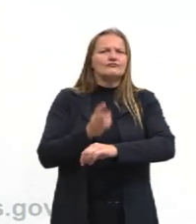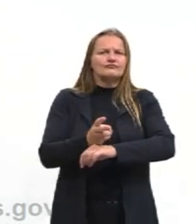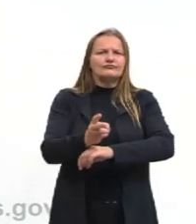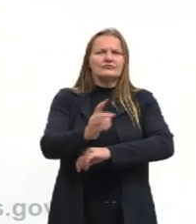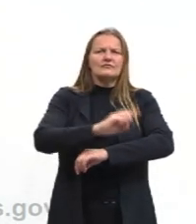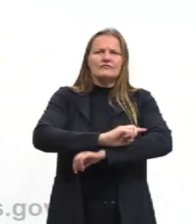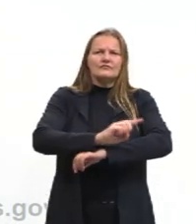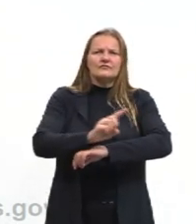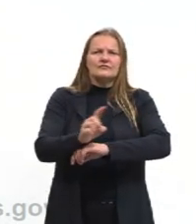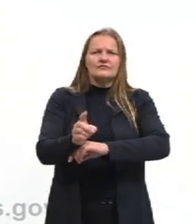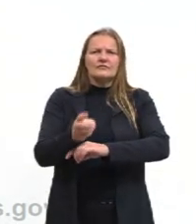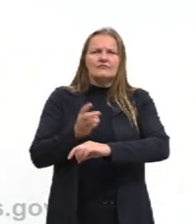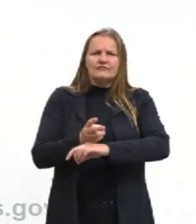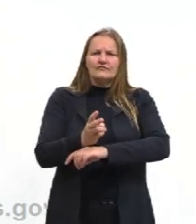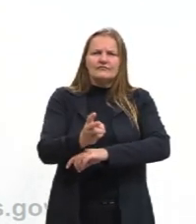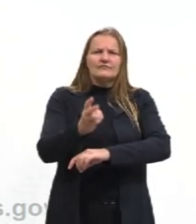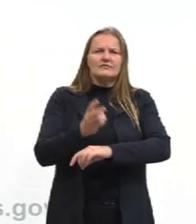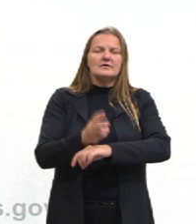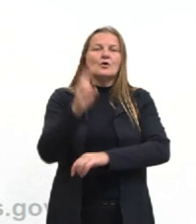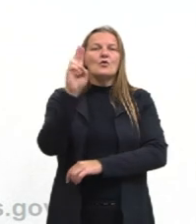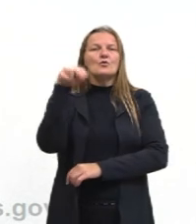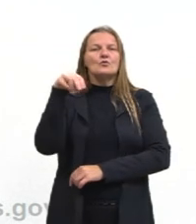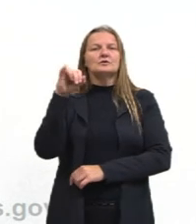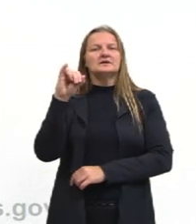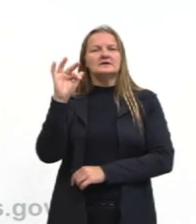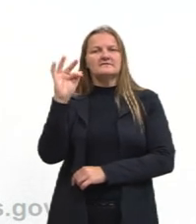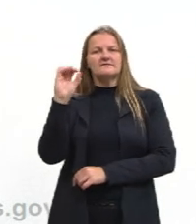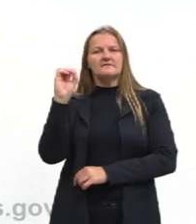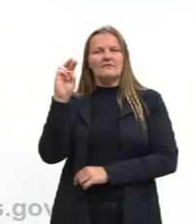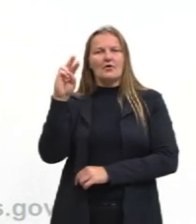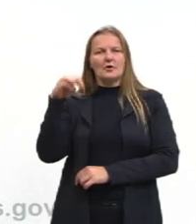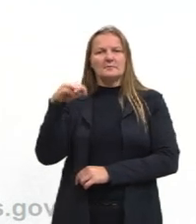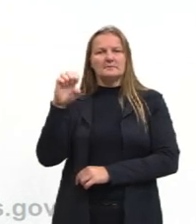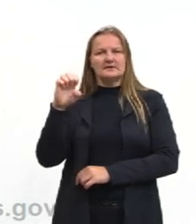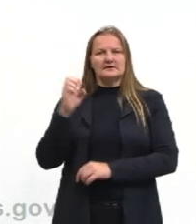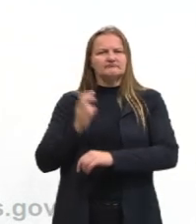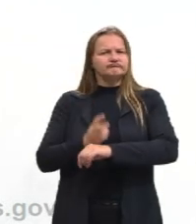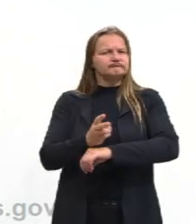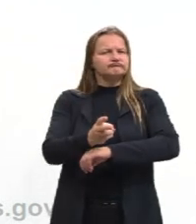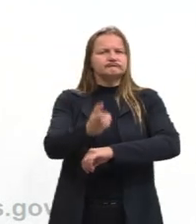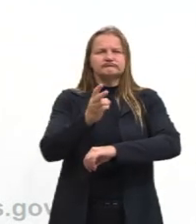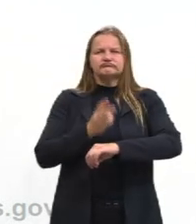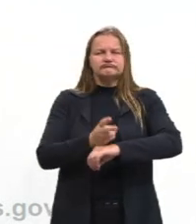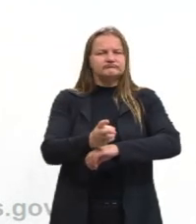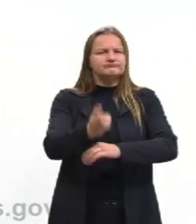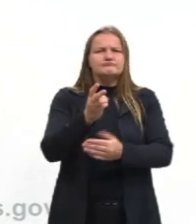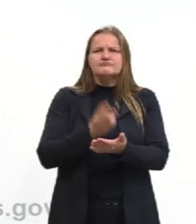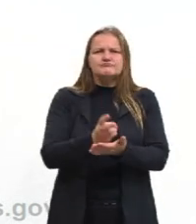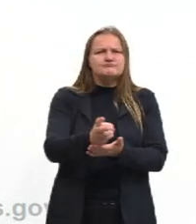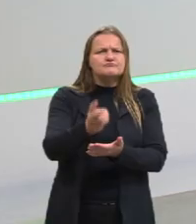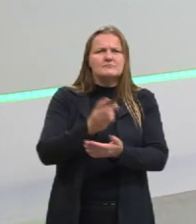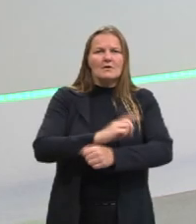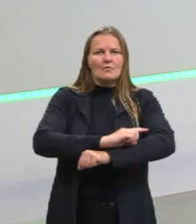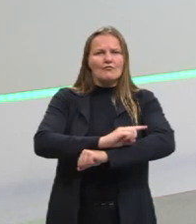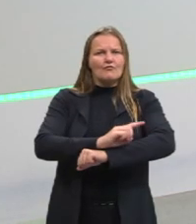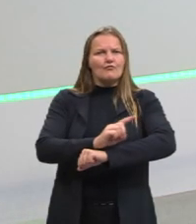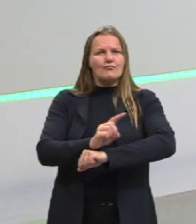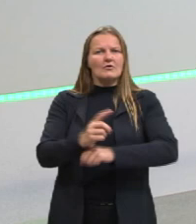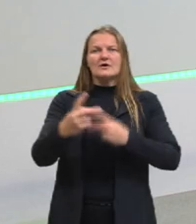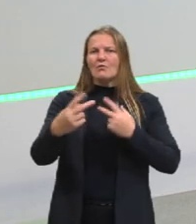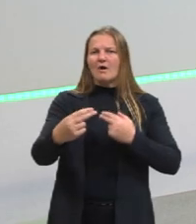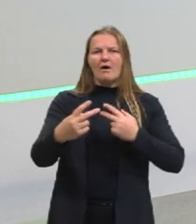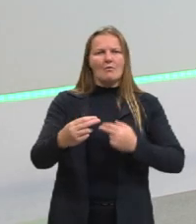Velocidade constante. Então, aqui é bem importante. Uma velocidade que seja constante, que quer dizer que é sempre igual.